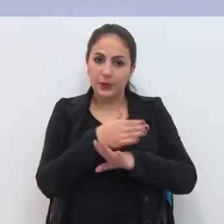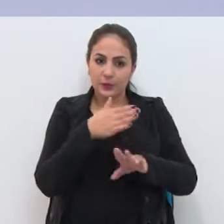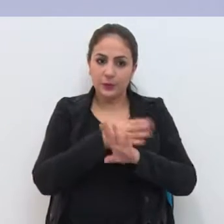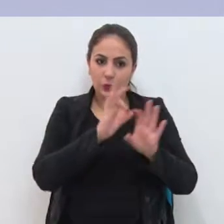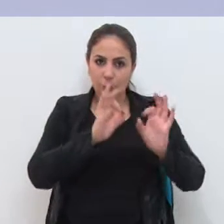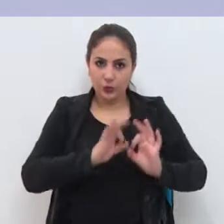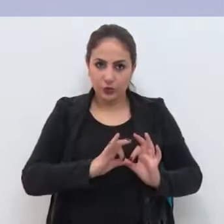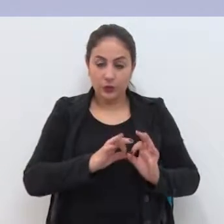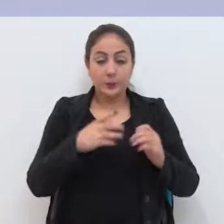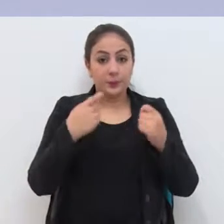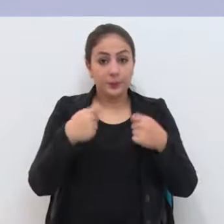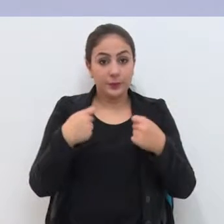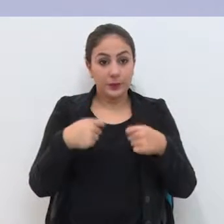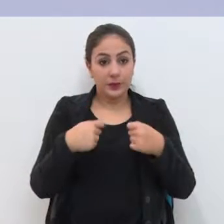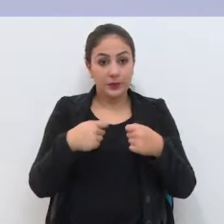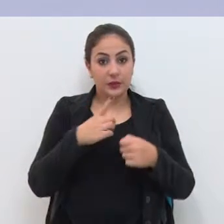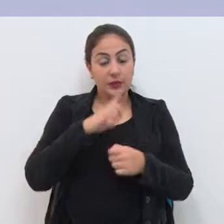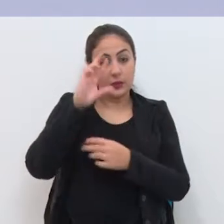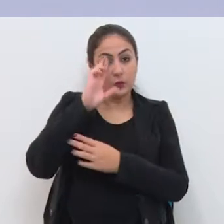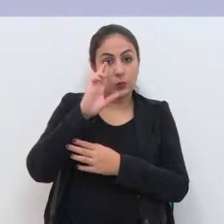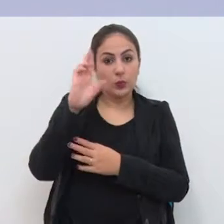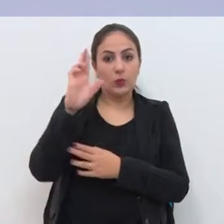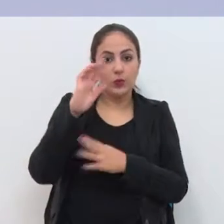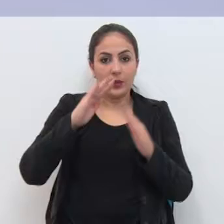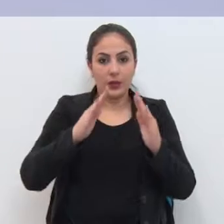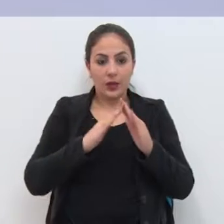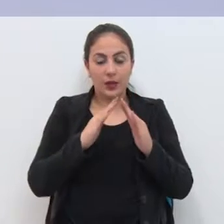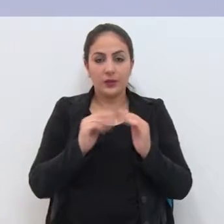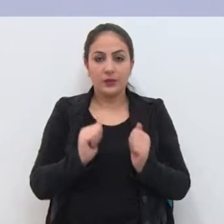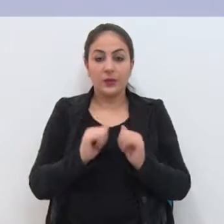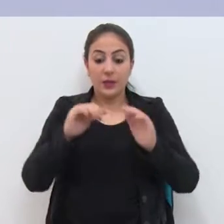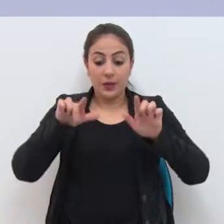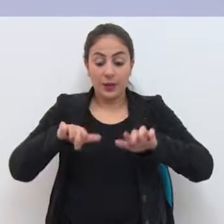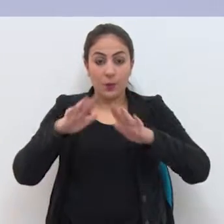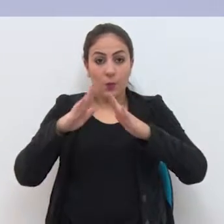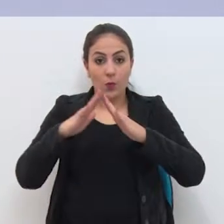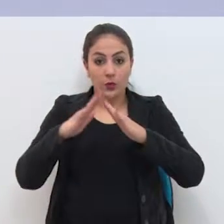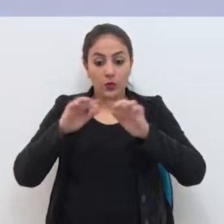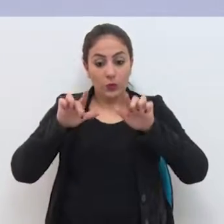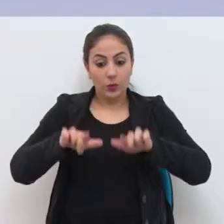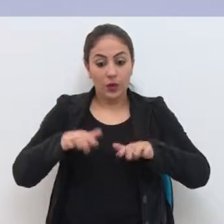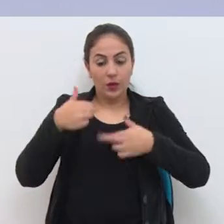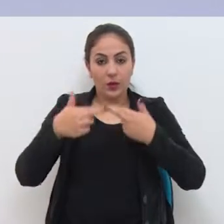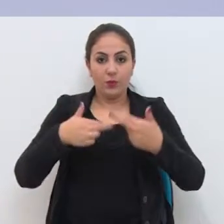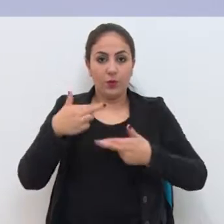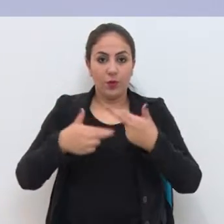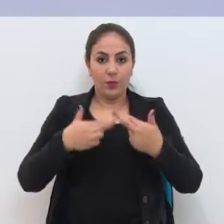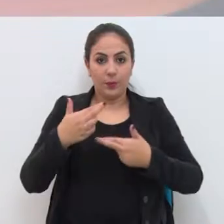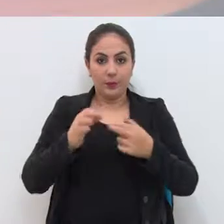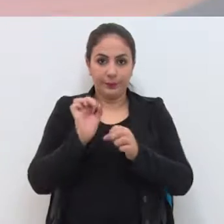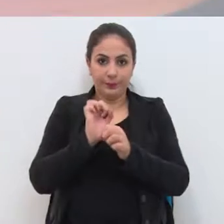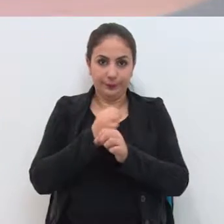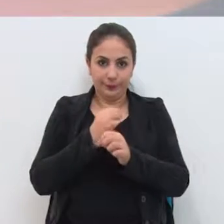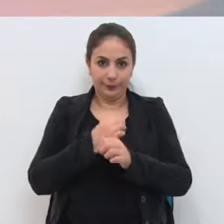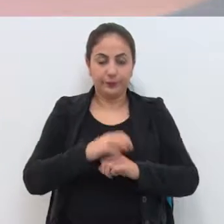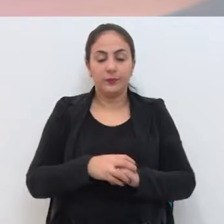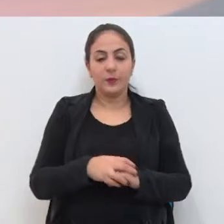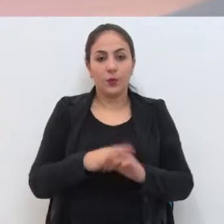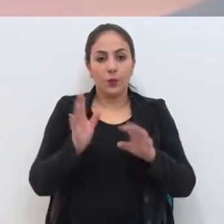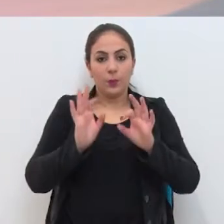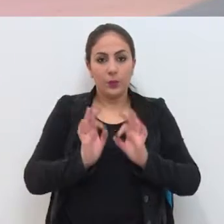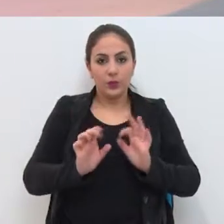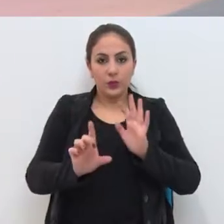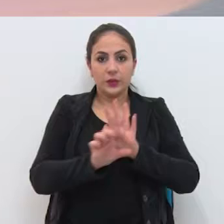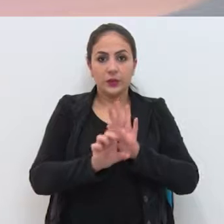participar do programa é preciso ser proprietário do imóvel e morar no local onde será feita a obra E um